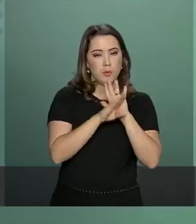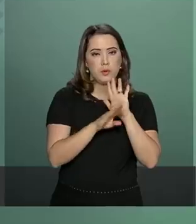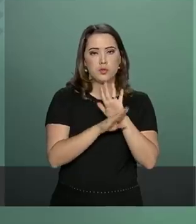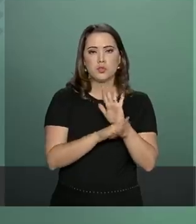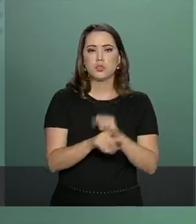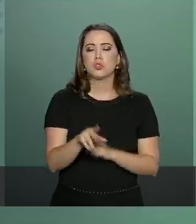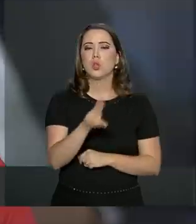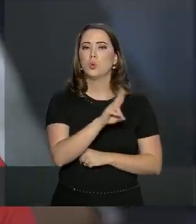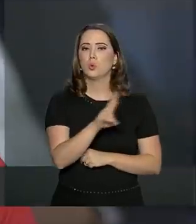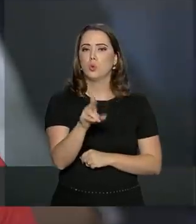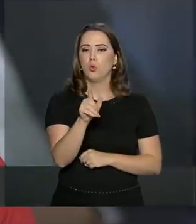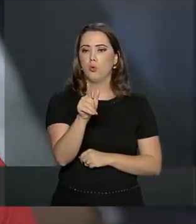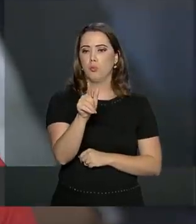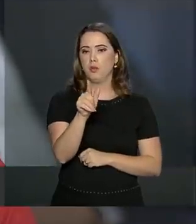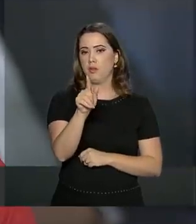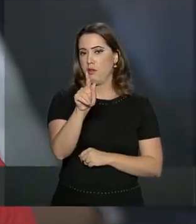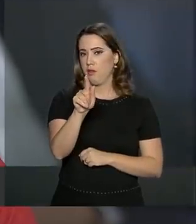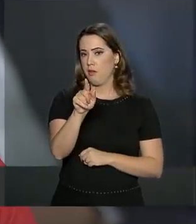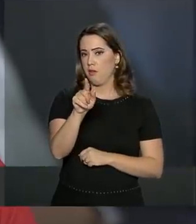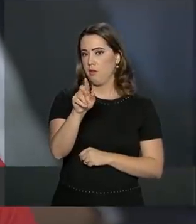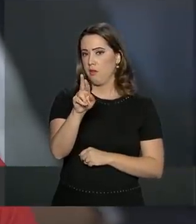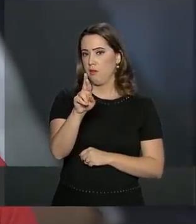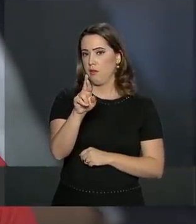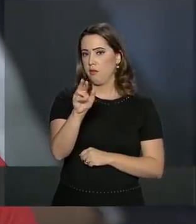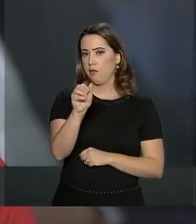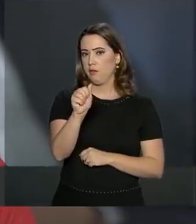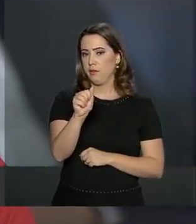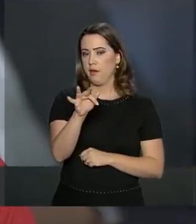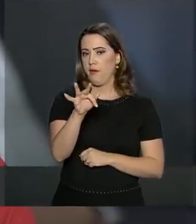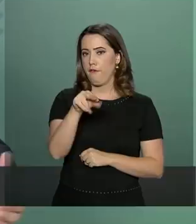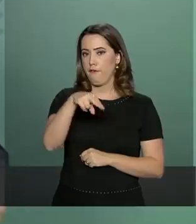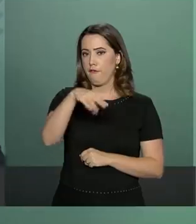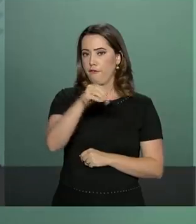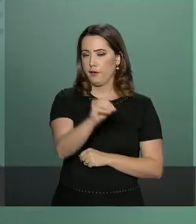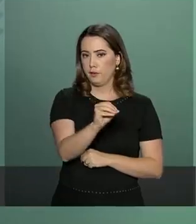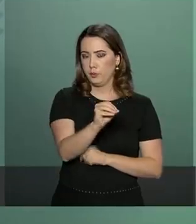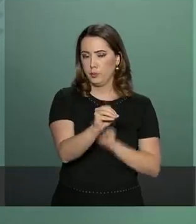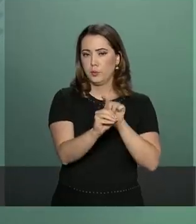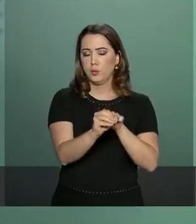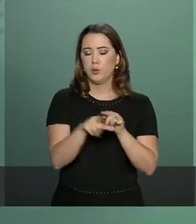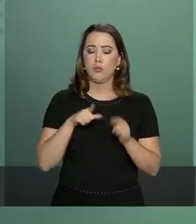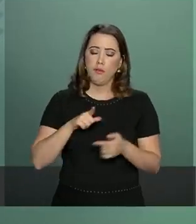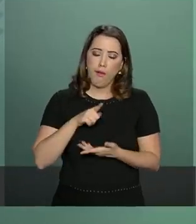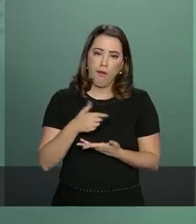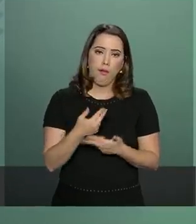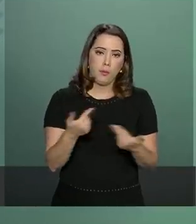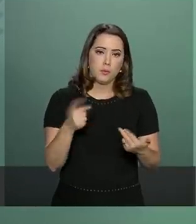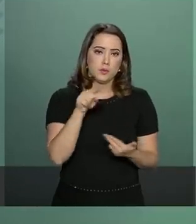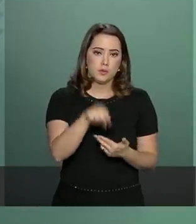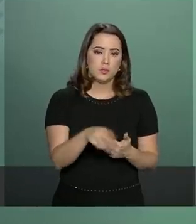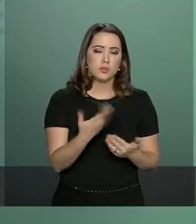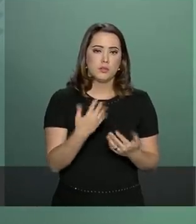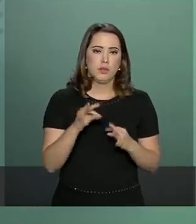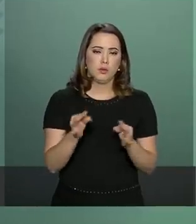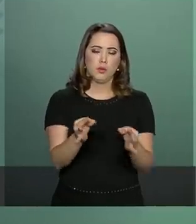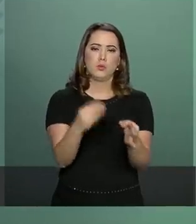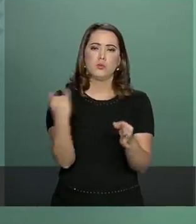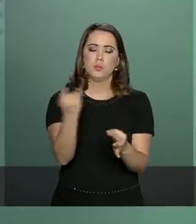Ele vem sempre comentando isso. Entende que nós temos uma disposição, uma disponibilidade ótima nessa questão tecnológica.